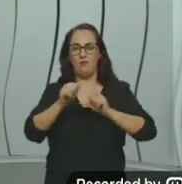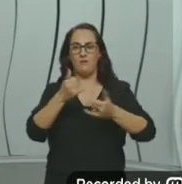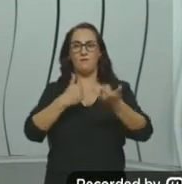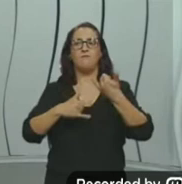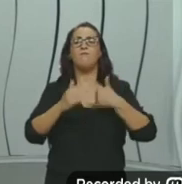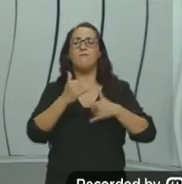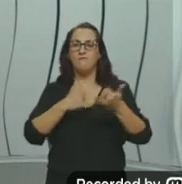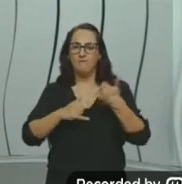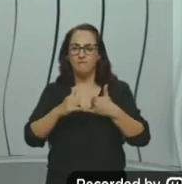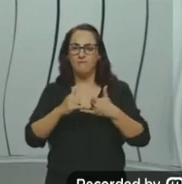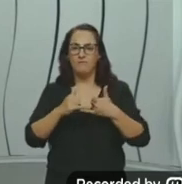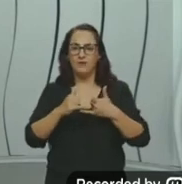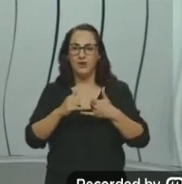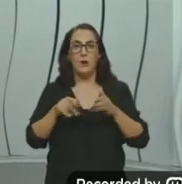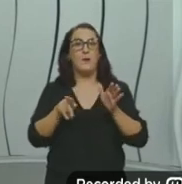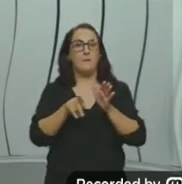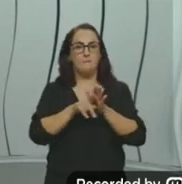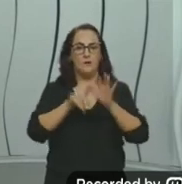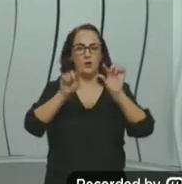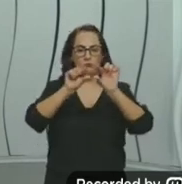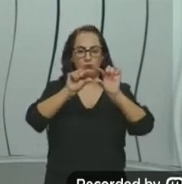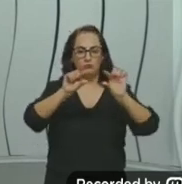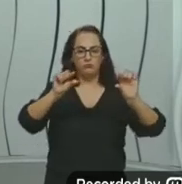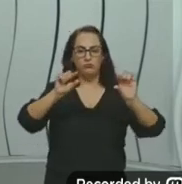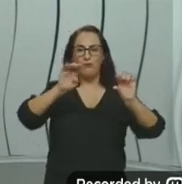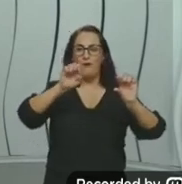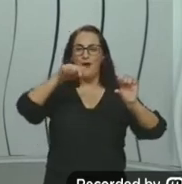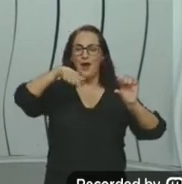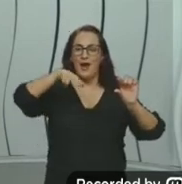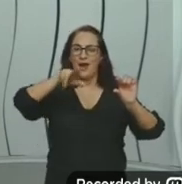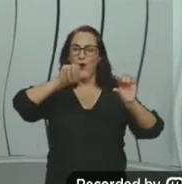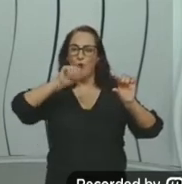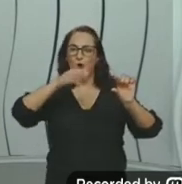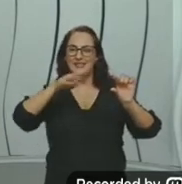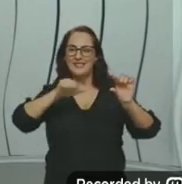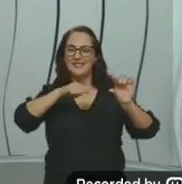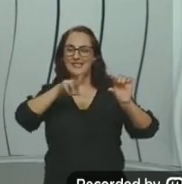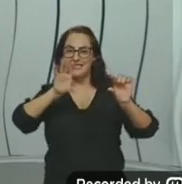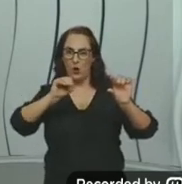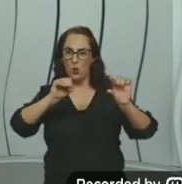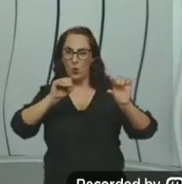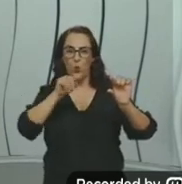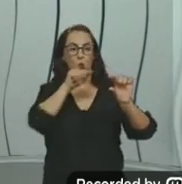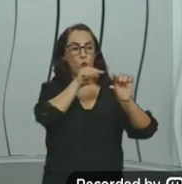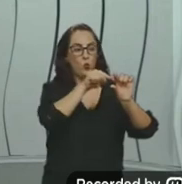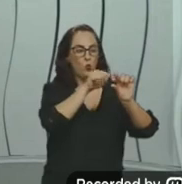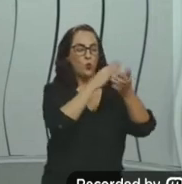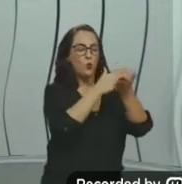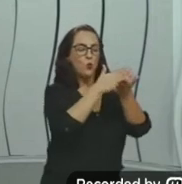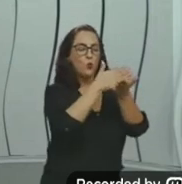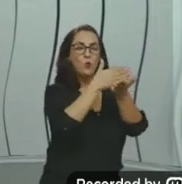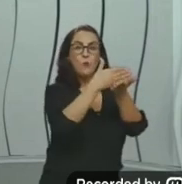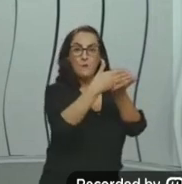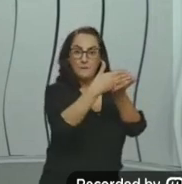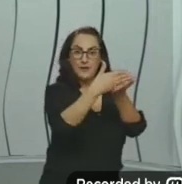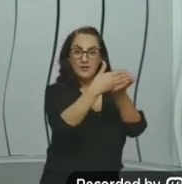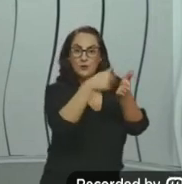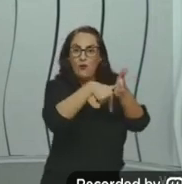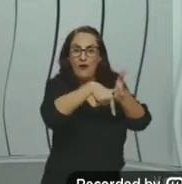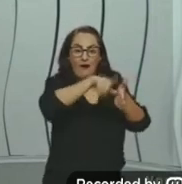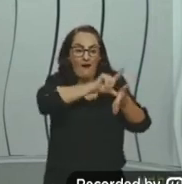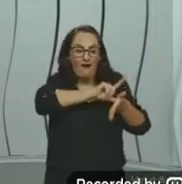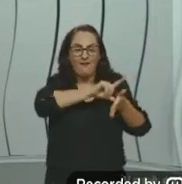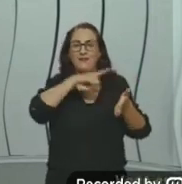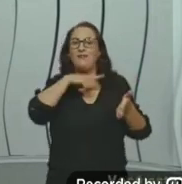falamos de equações químicas onde nós representamos o estado inicial, ou seja, antes de acontecer a reação